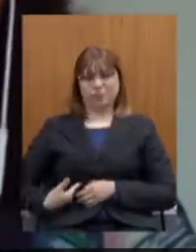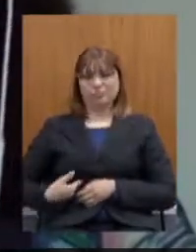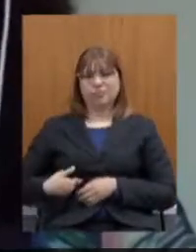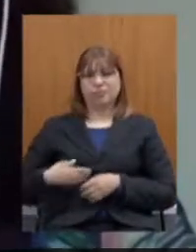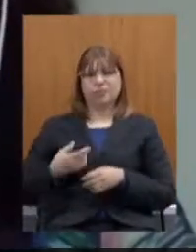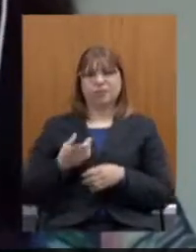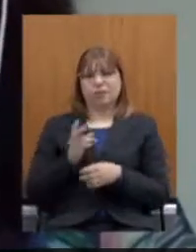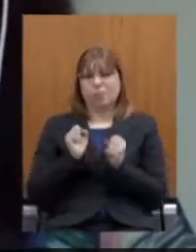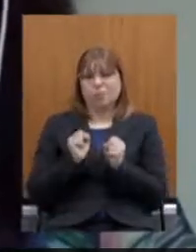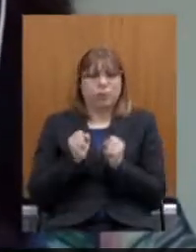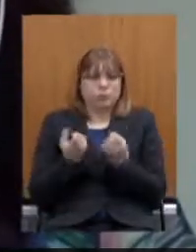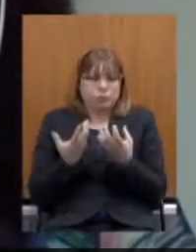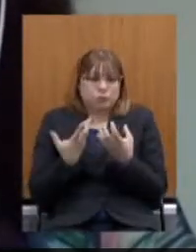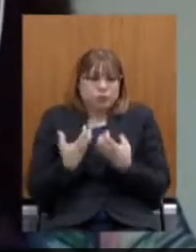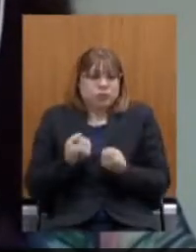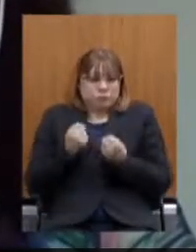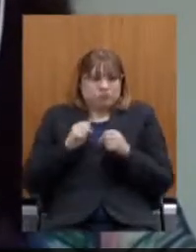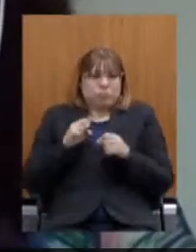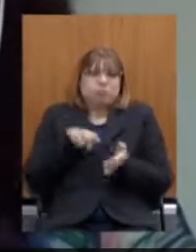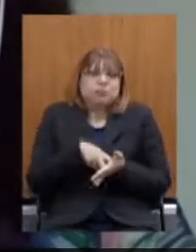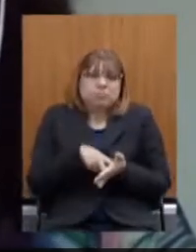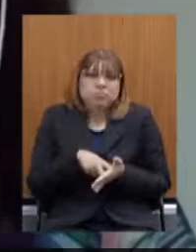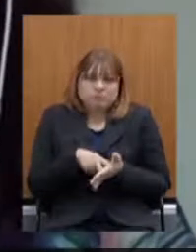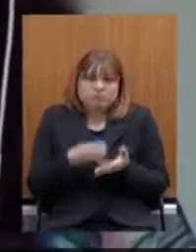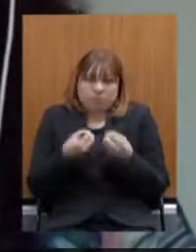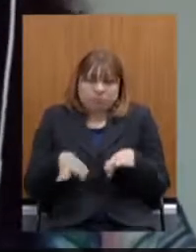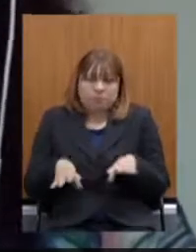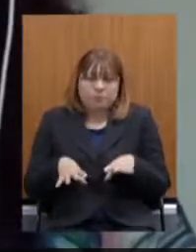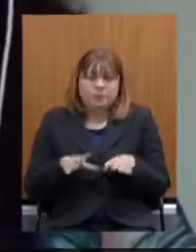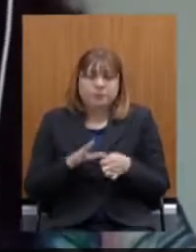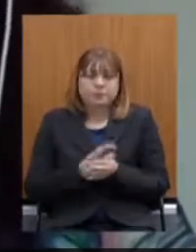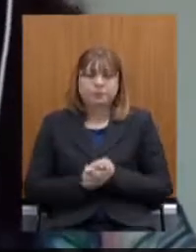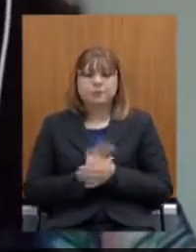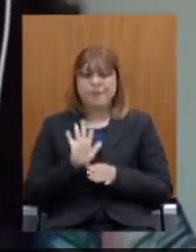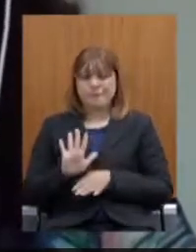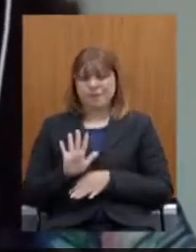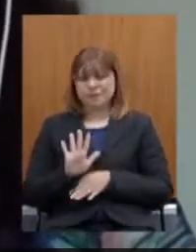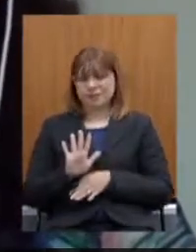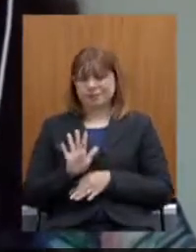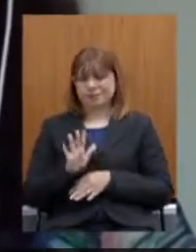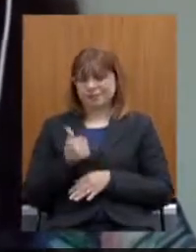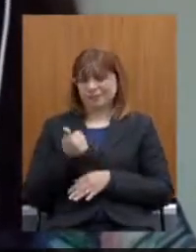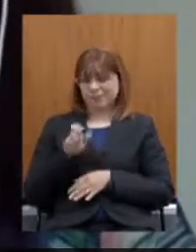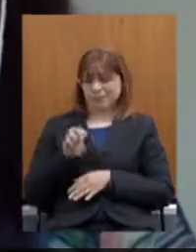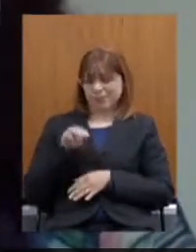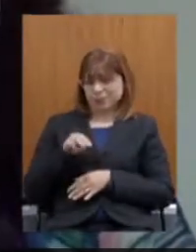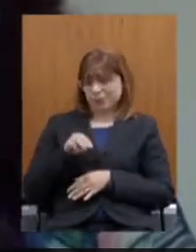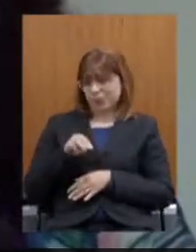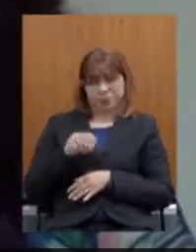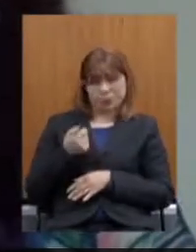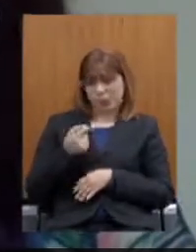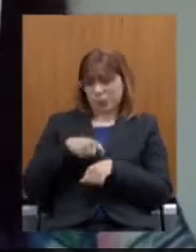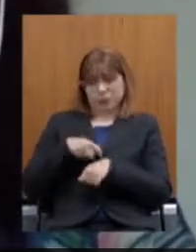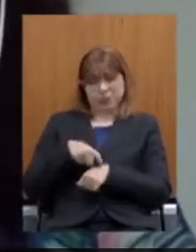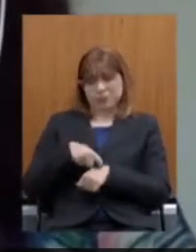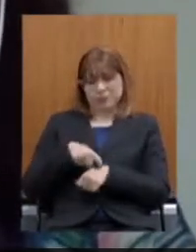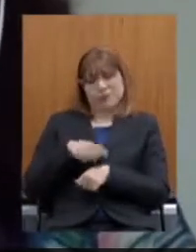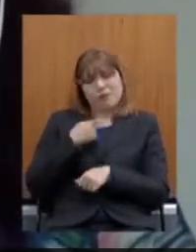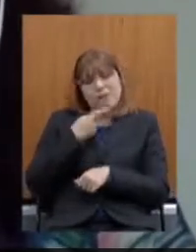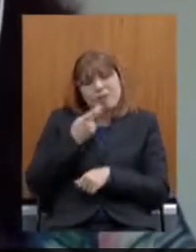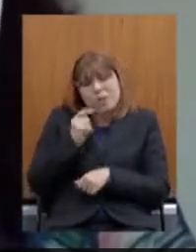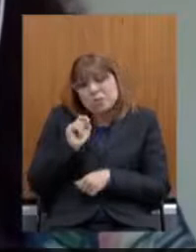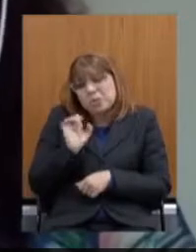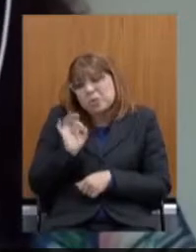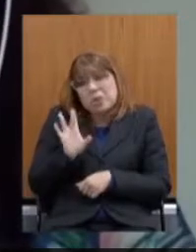tentativa é insuficiente. Em 15 minutos, conseguiremos apenas citar alguns pontos de